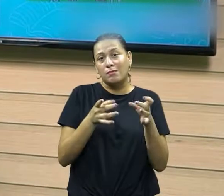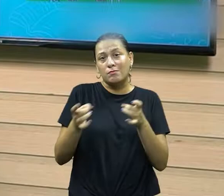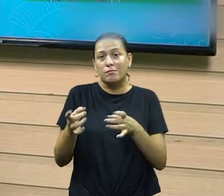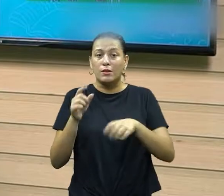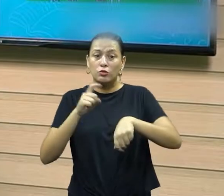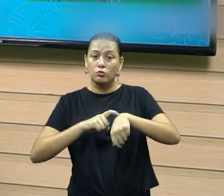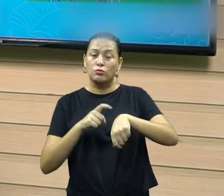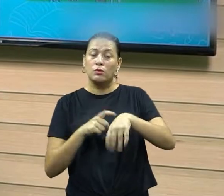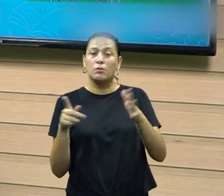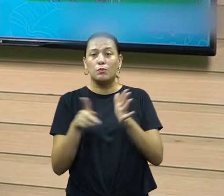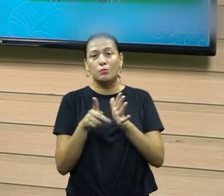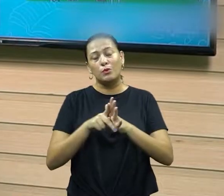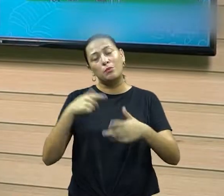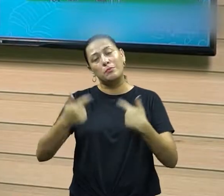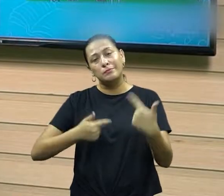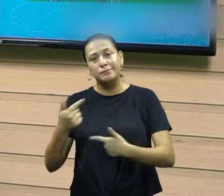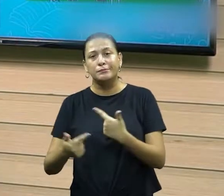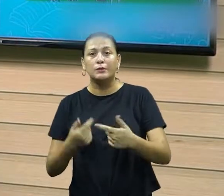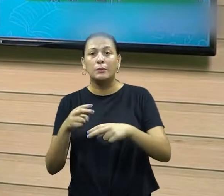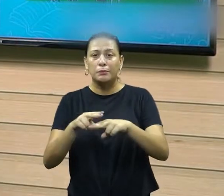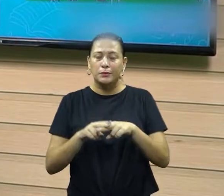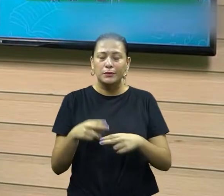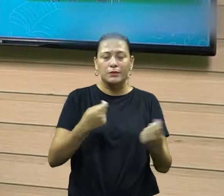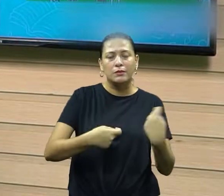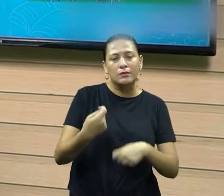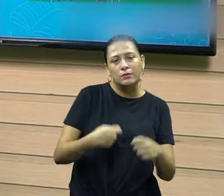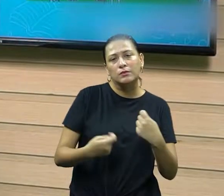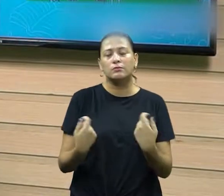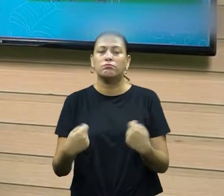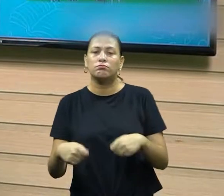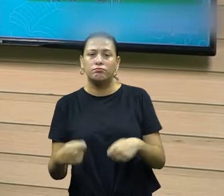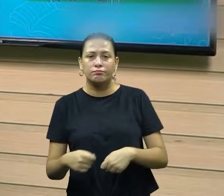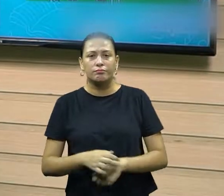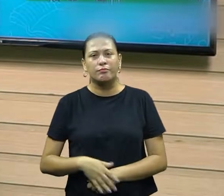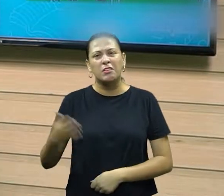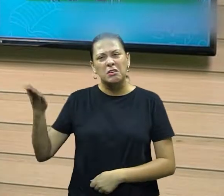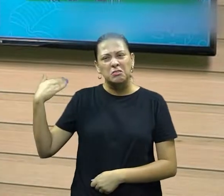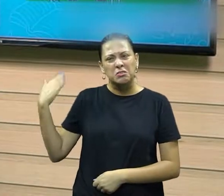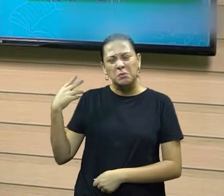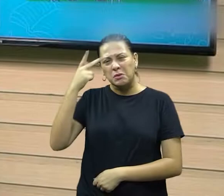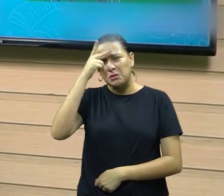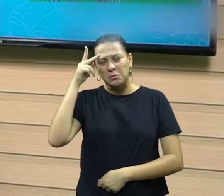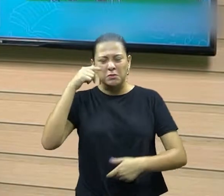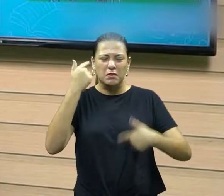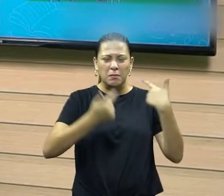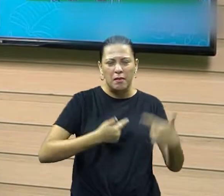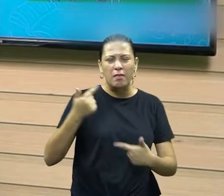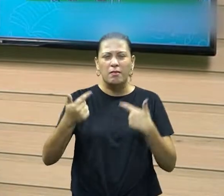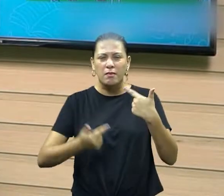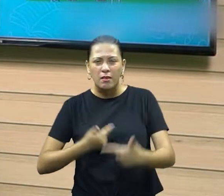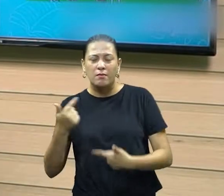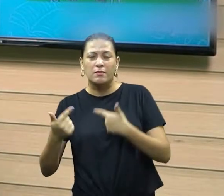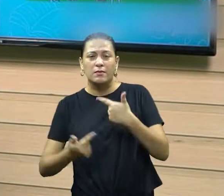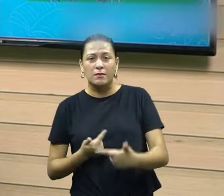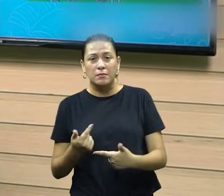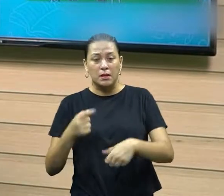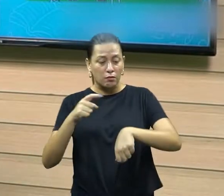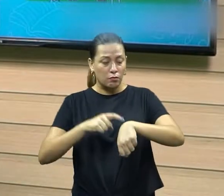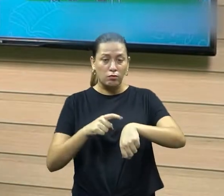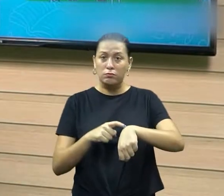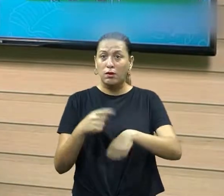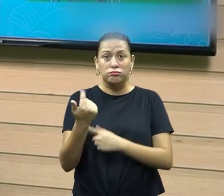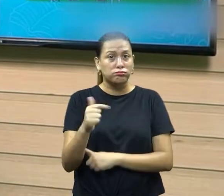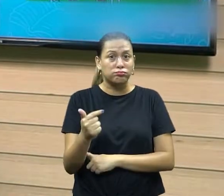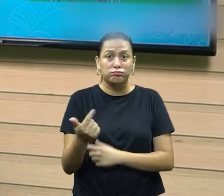Então, justamente, se ter uma negociação. Por muito tempo, as pessoas trabalhavam sem ter esse limite de horas. Então, foi negociado